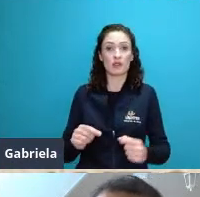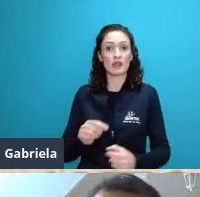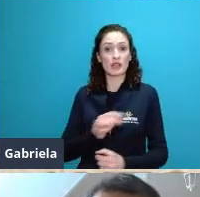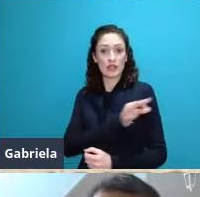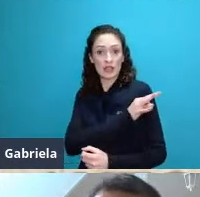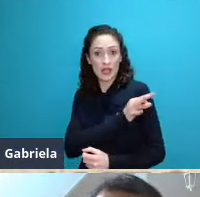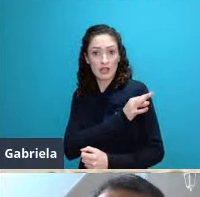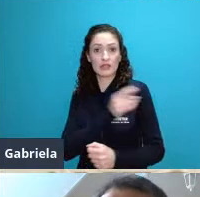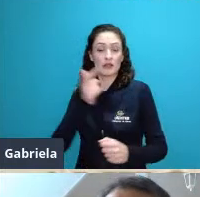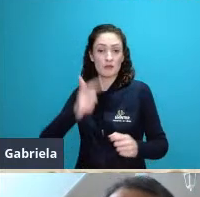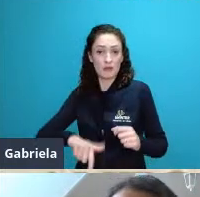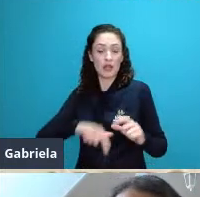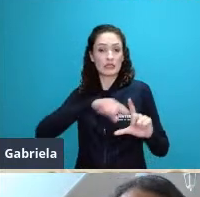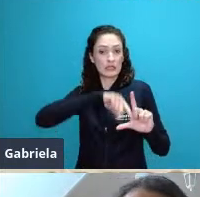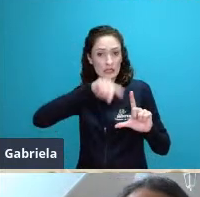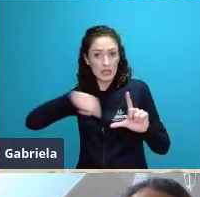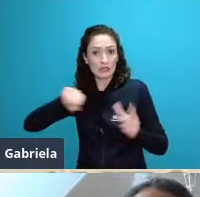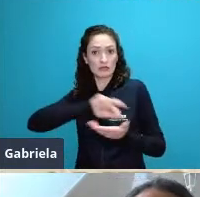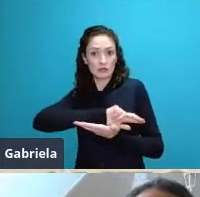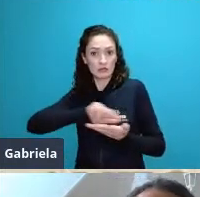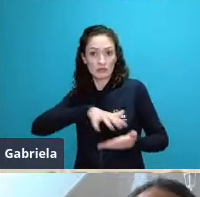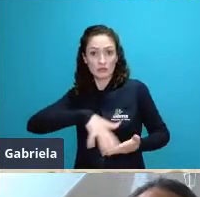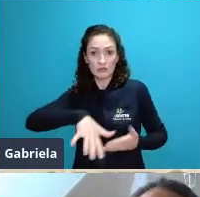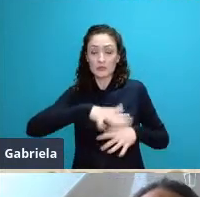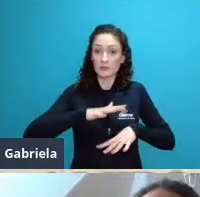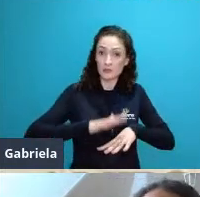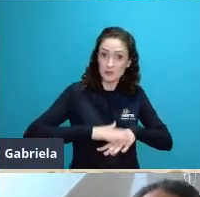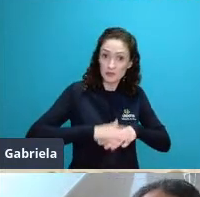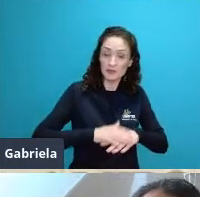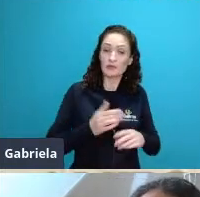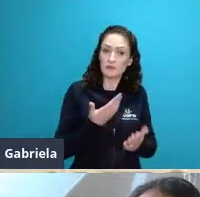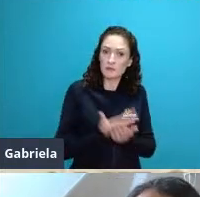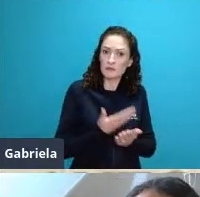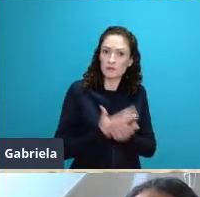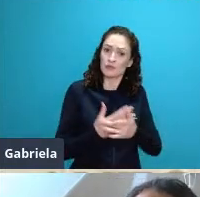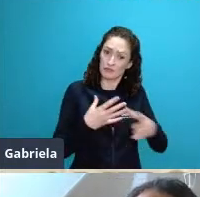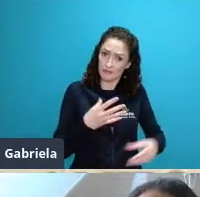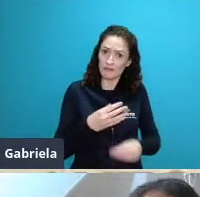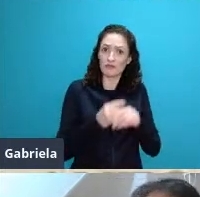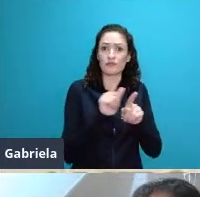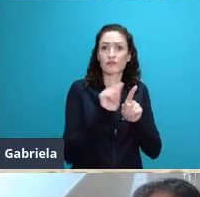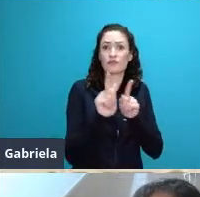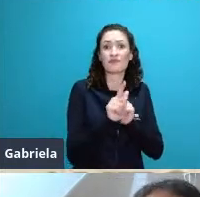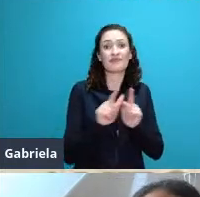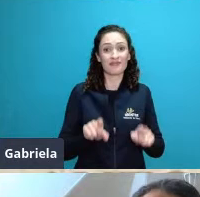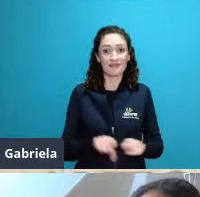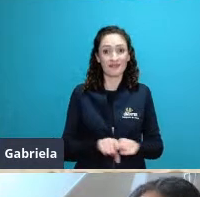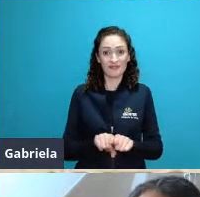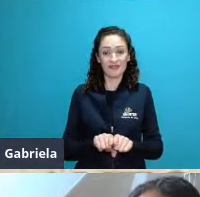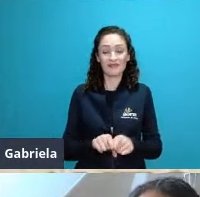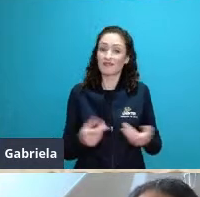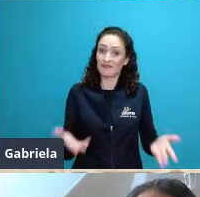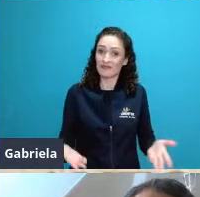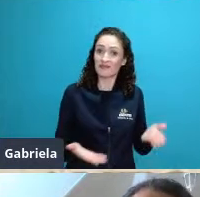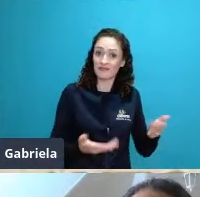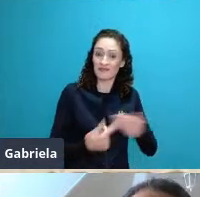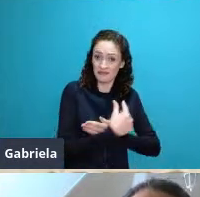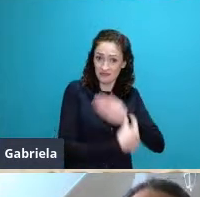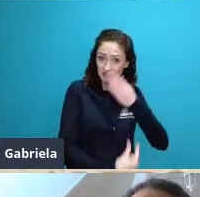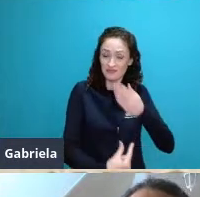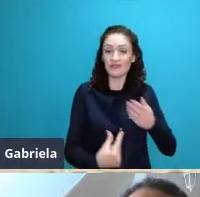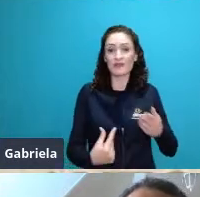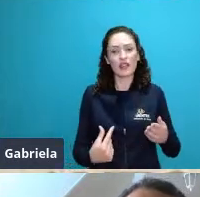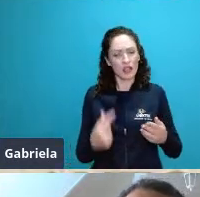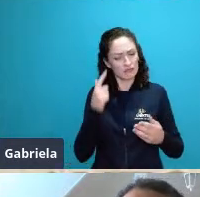técnicas estatísticas e matemáticas então o Cristofoletti era um grande defensor disso